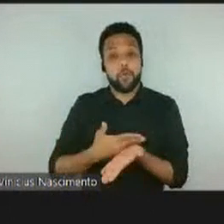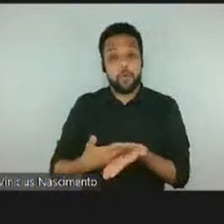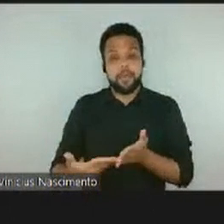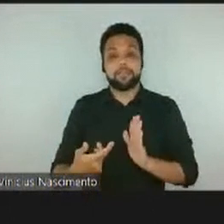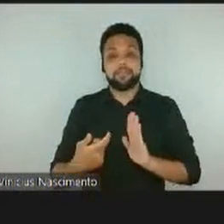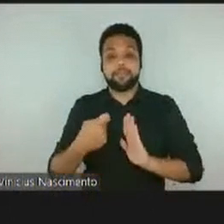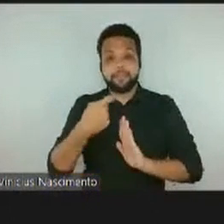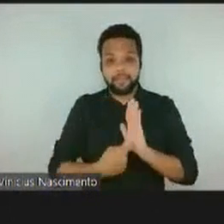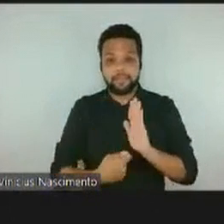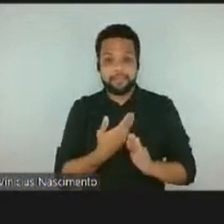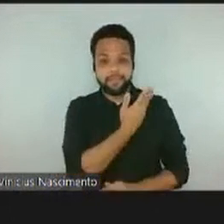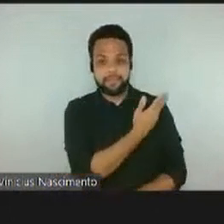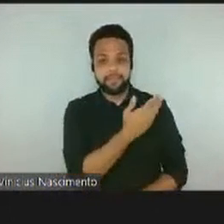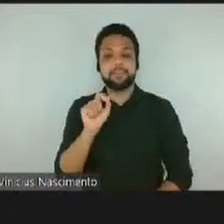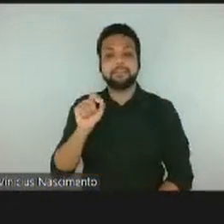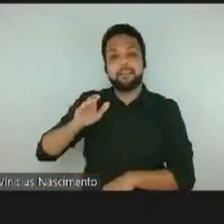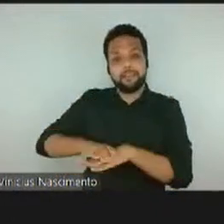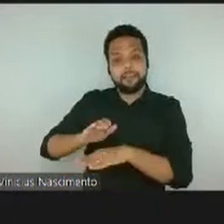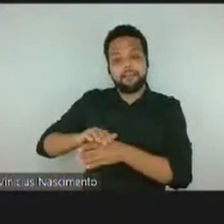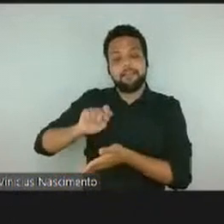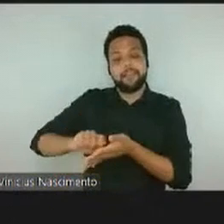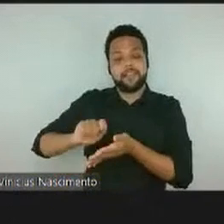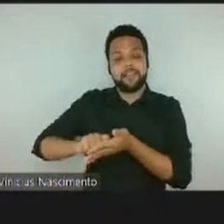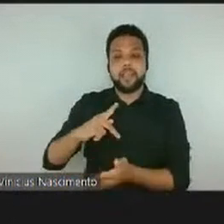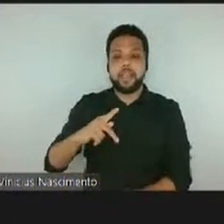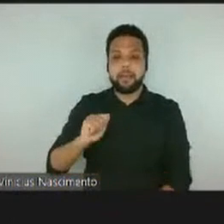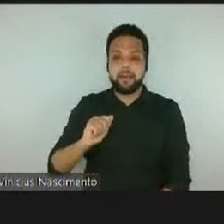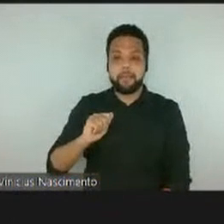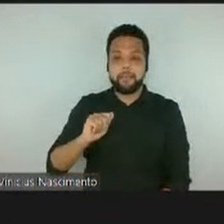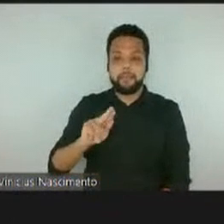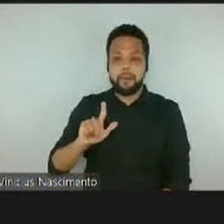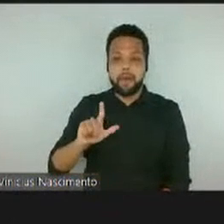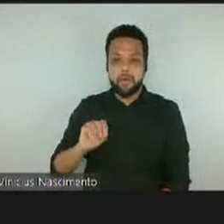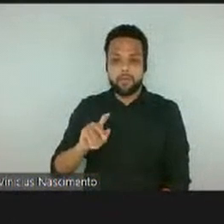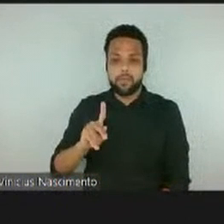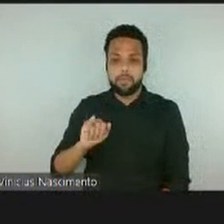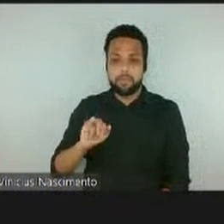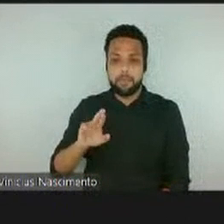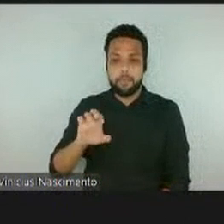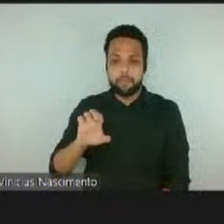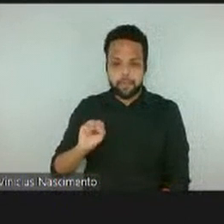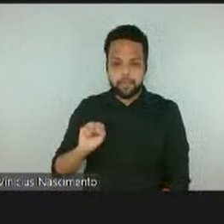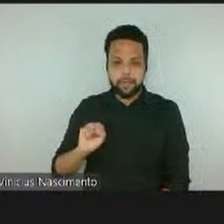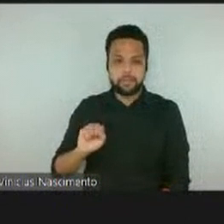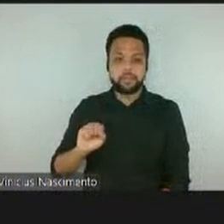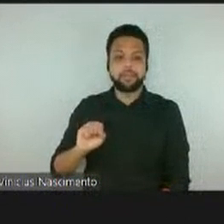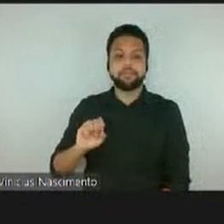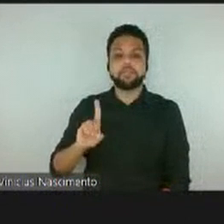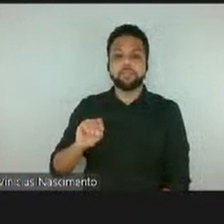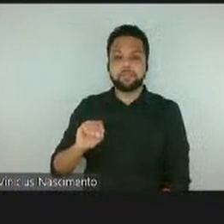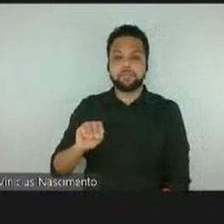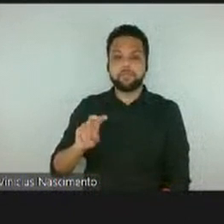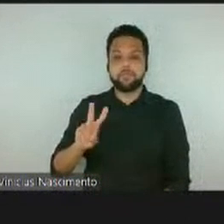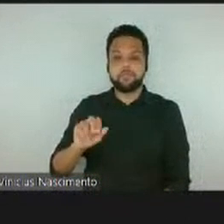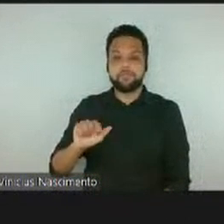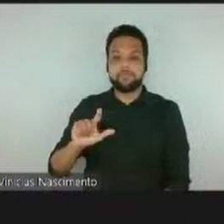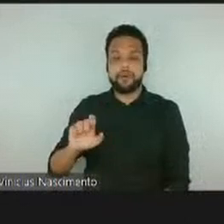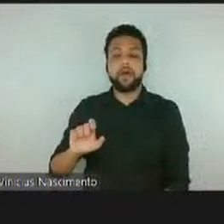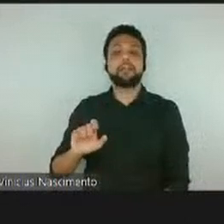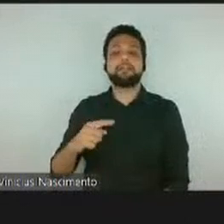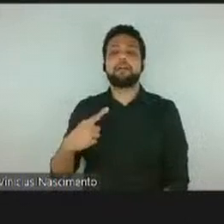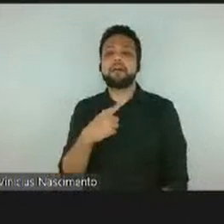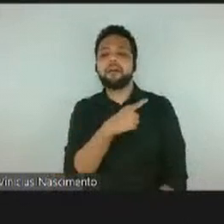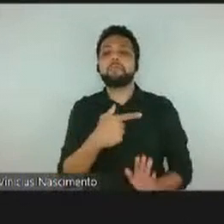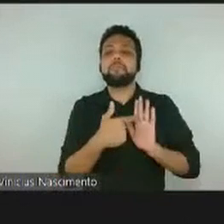do Paulo Pires do Vale, que é um pouco o que, como eu penso essa formação sobre o livro de